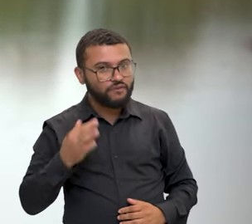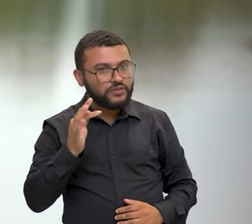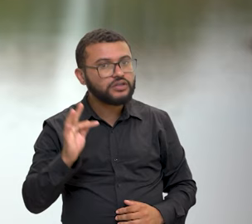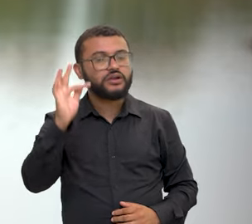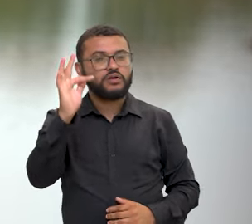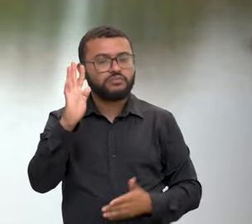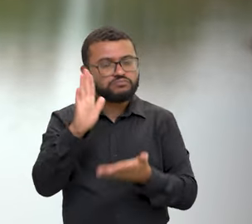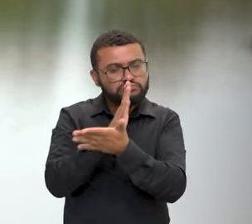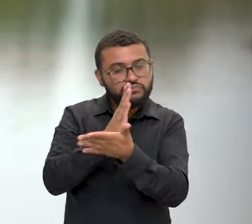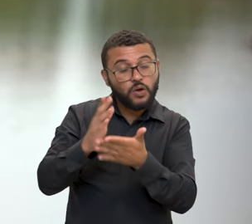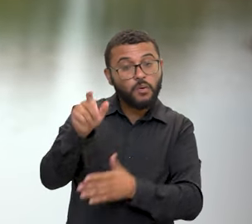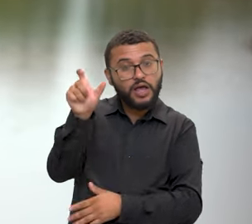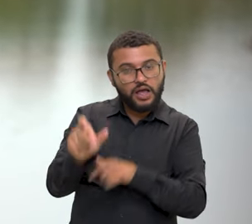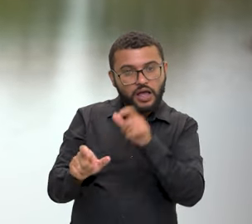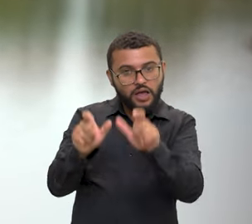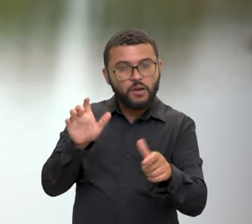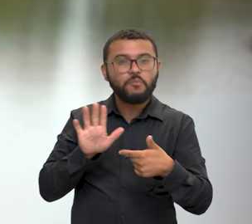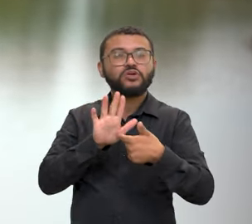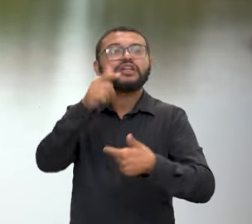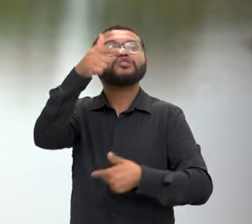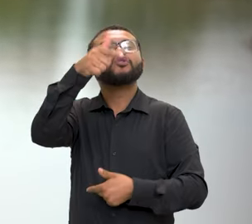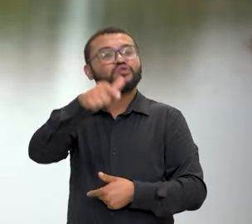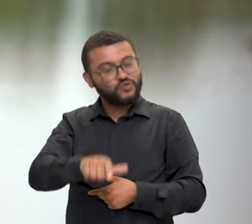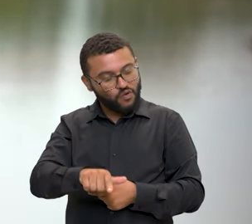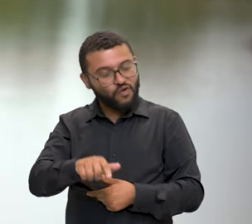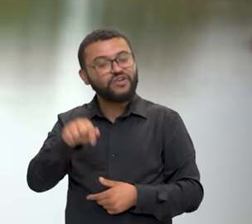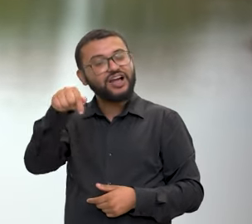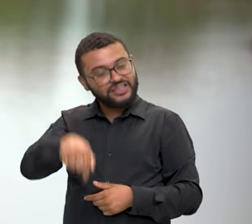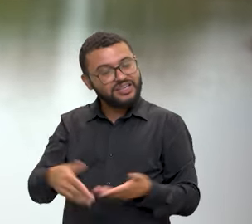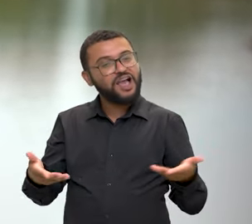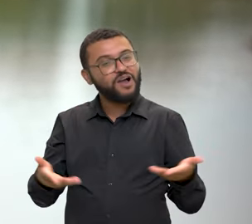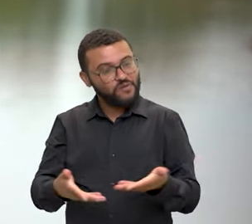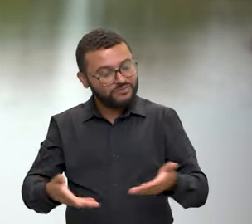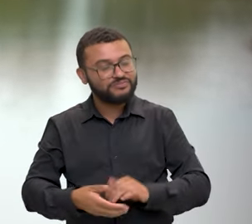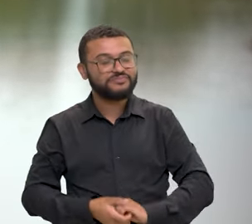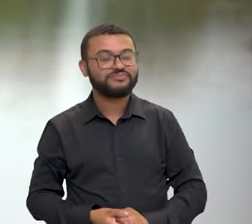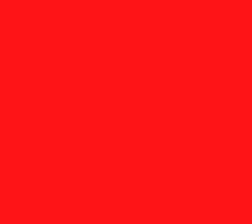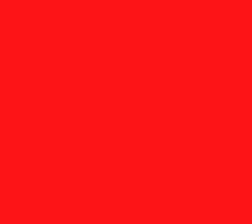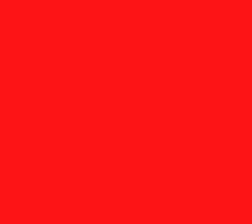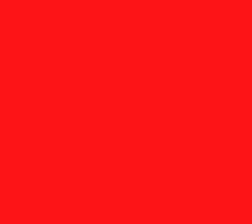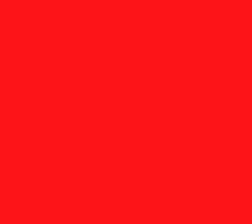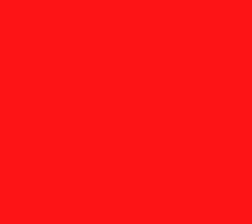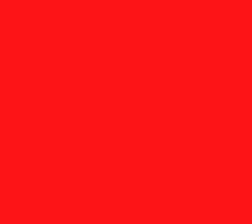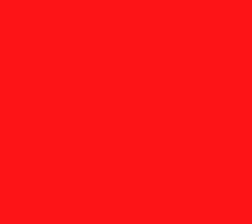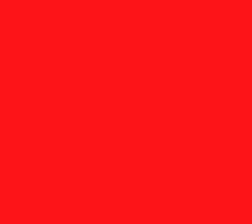federal. Algumas delas a gente mostra novamente aqui e agora para você.